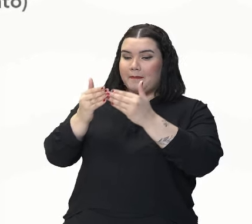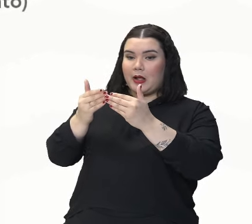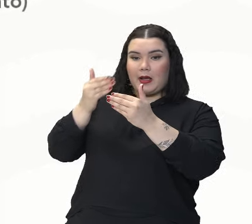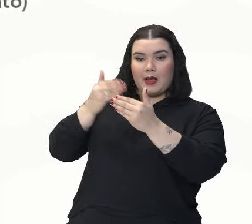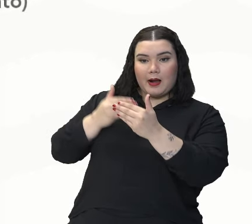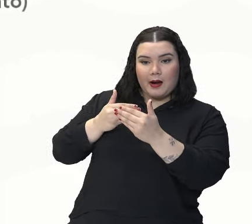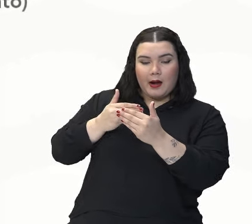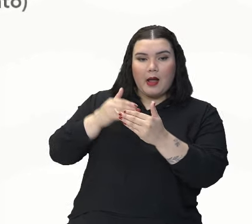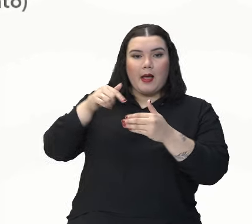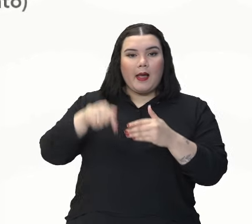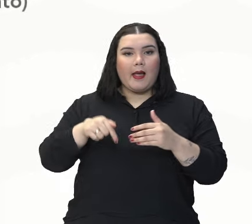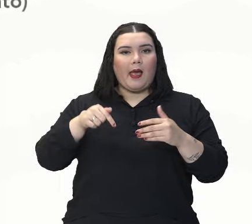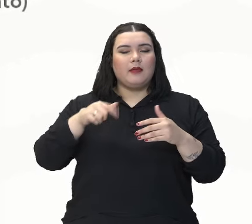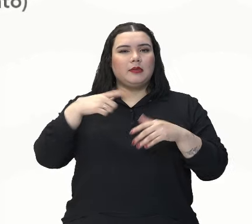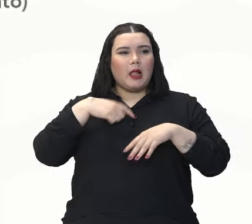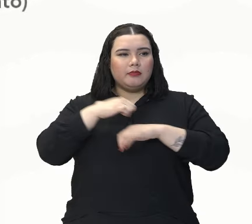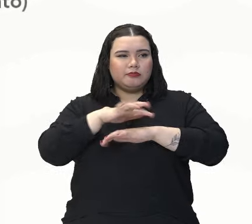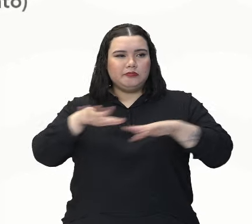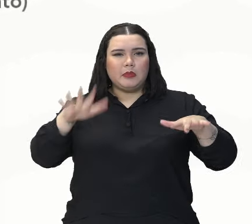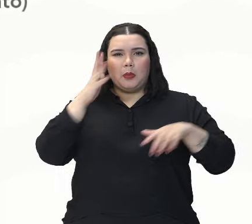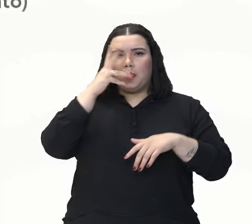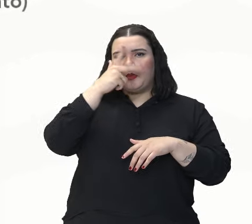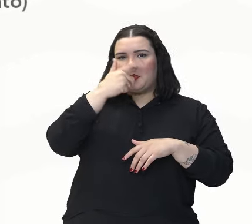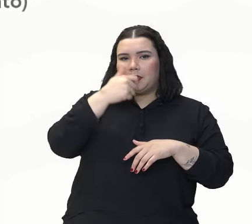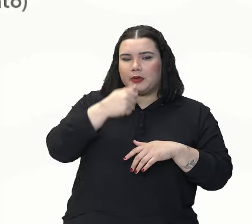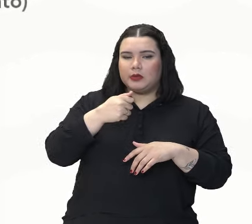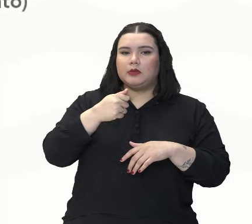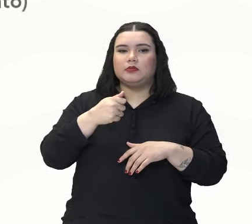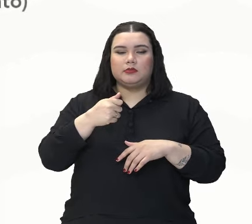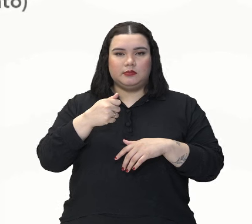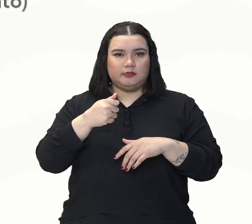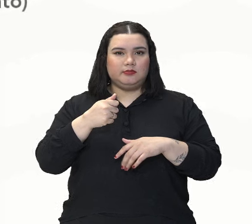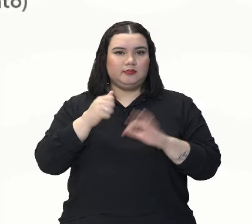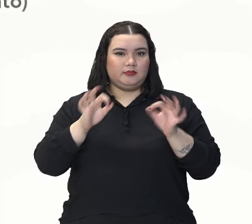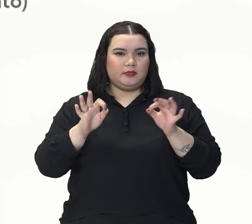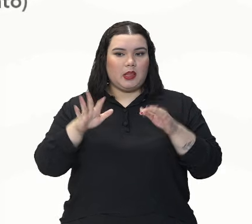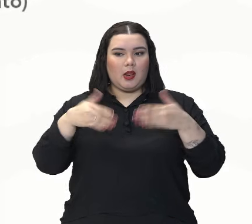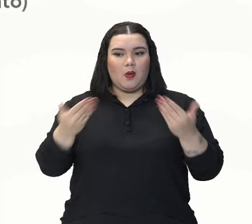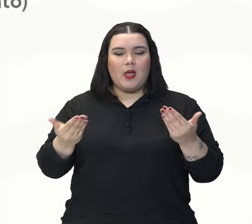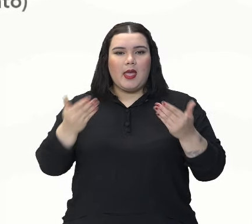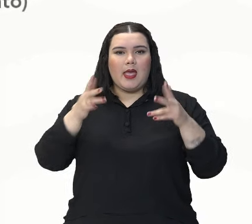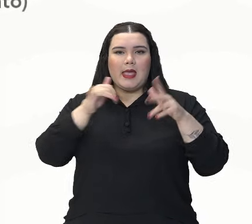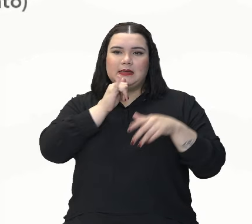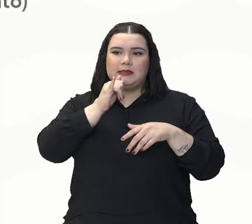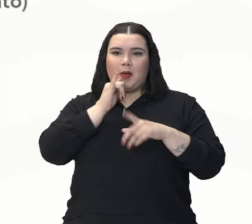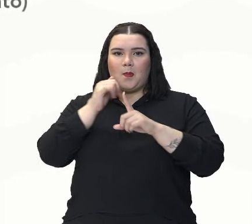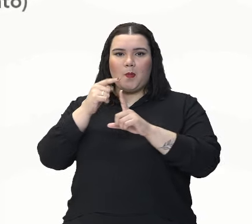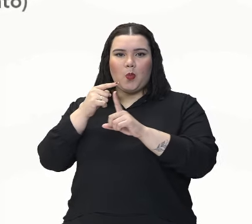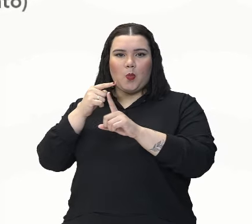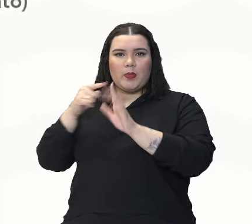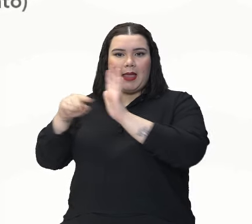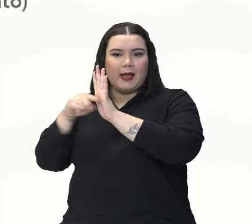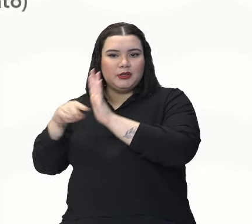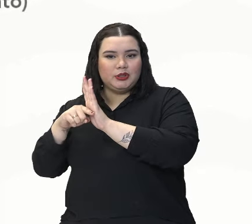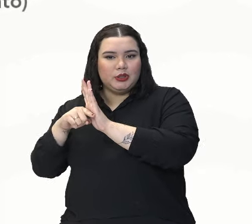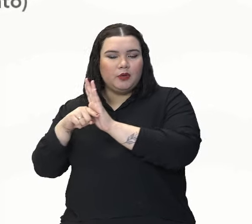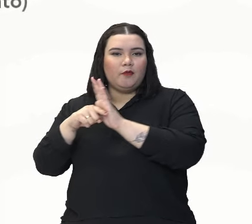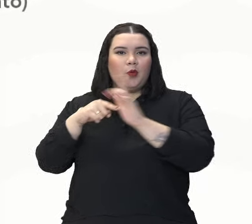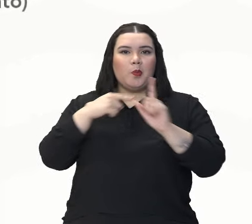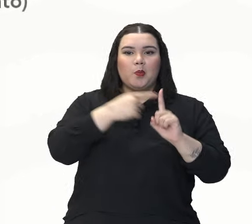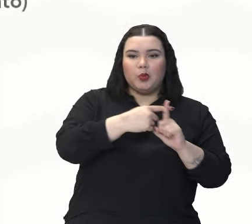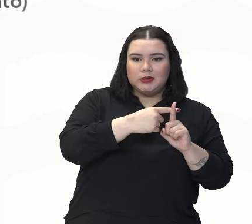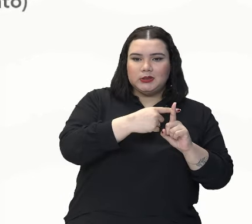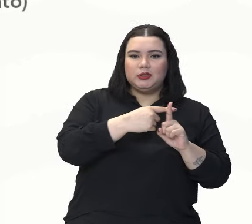momento, tinha coisas temerosas e em outro, contradizendo, tinha plantas e animais, né?